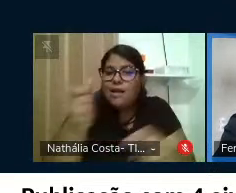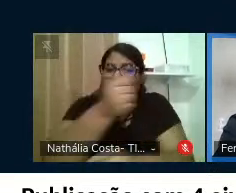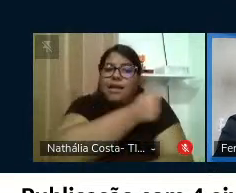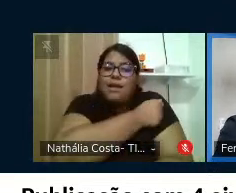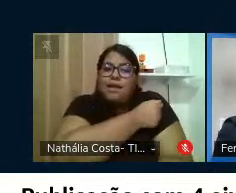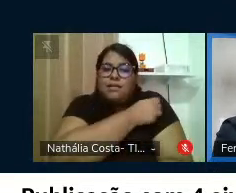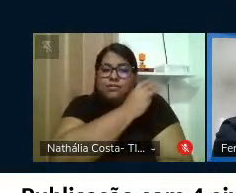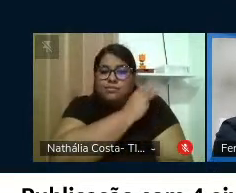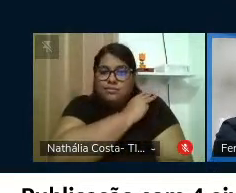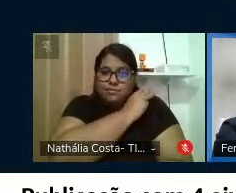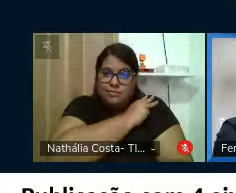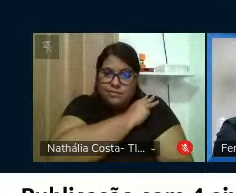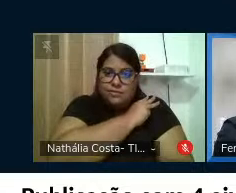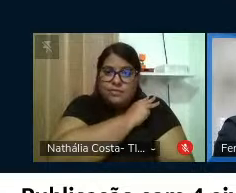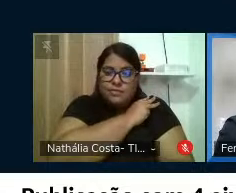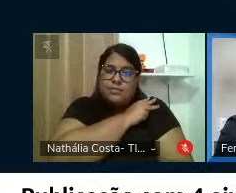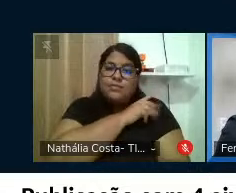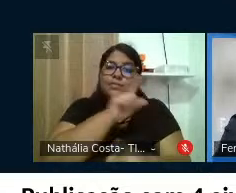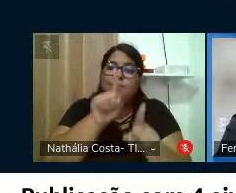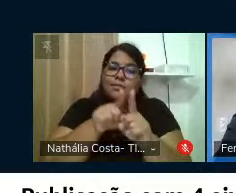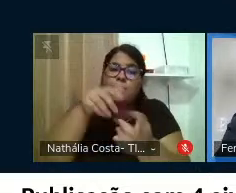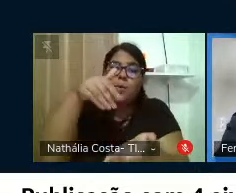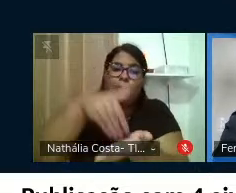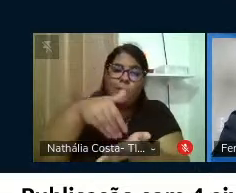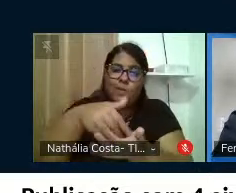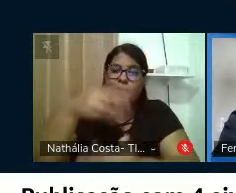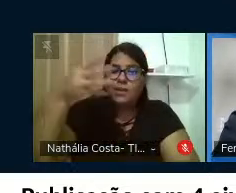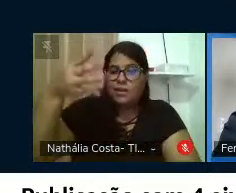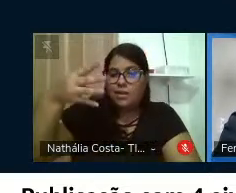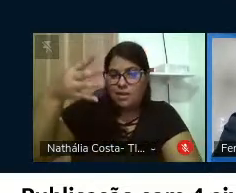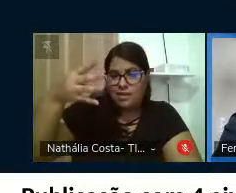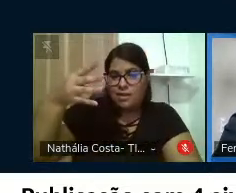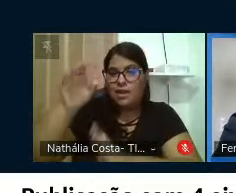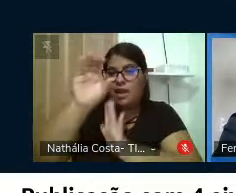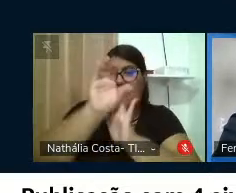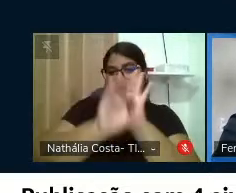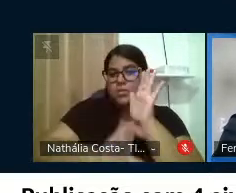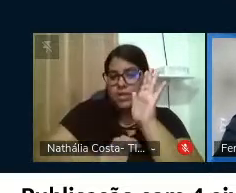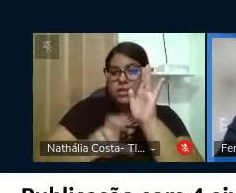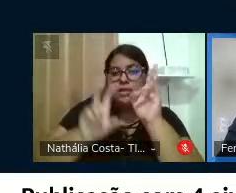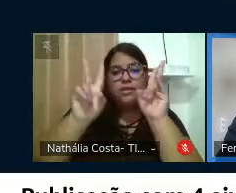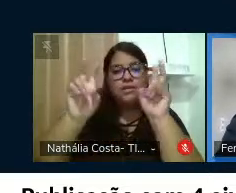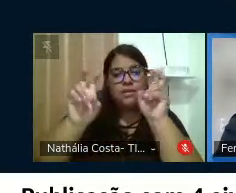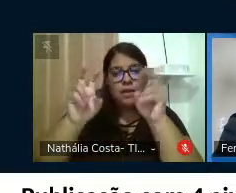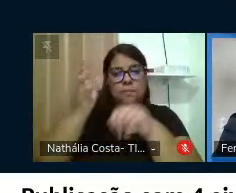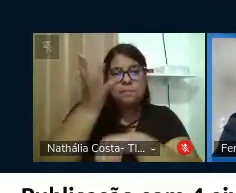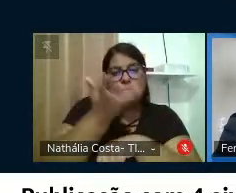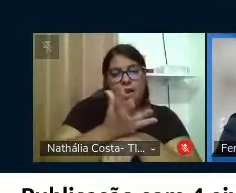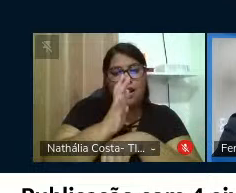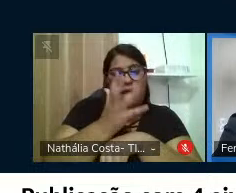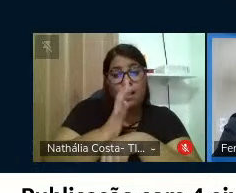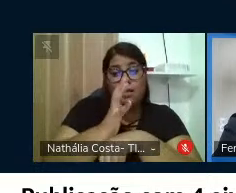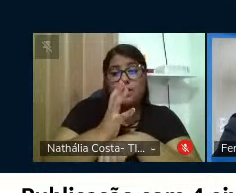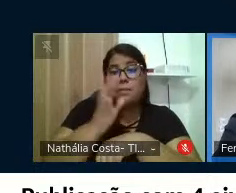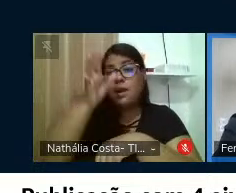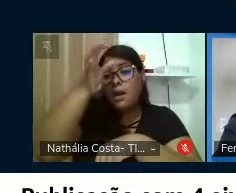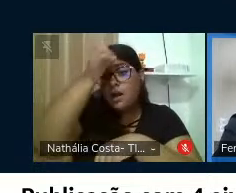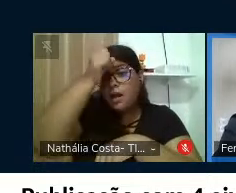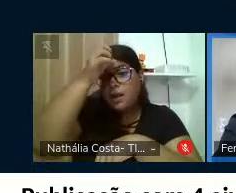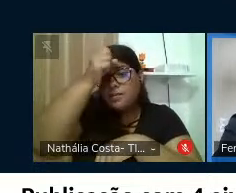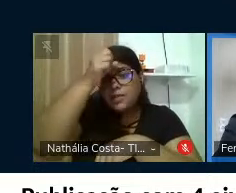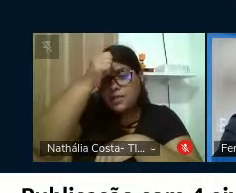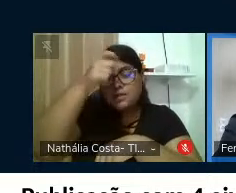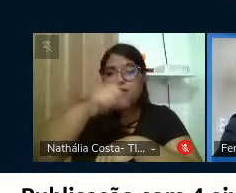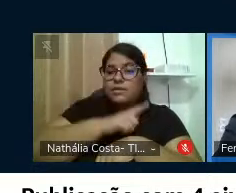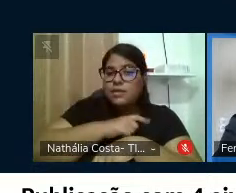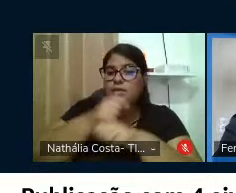ensino médio, né, e por fim, no capítulo 4, ele traz a prática, né, praticar para aprender com encartes, né, para